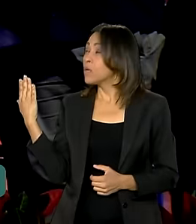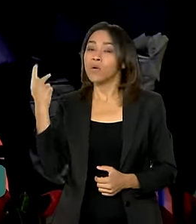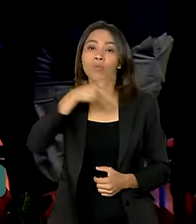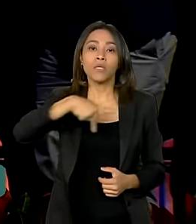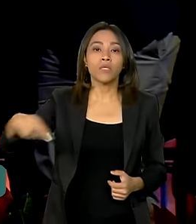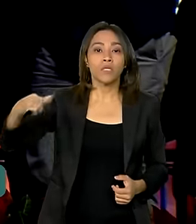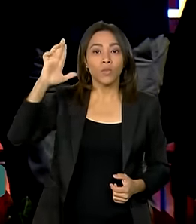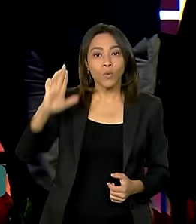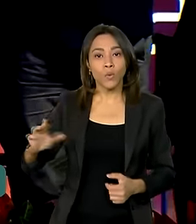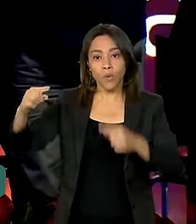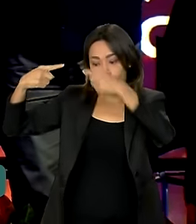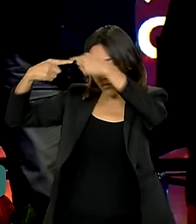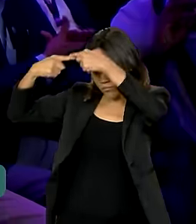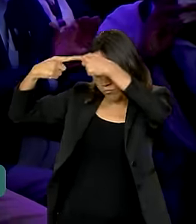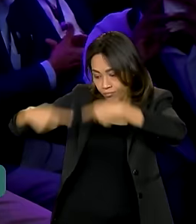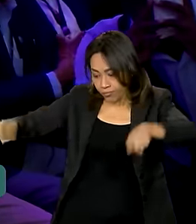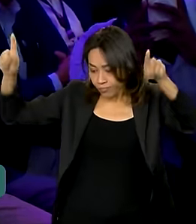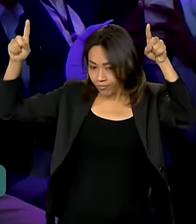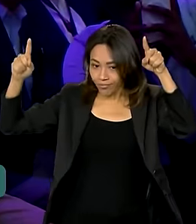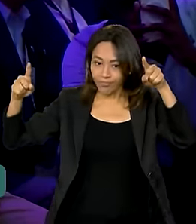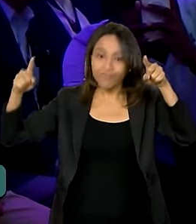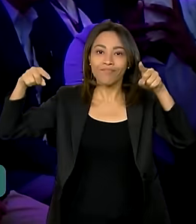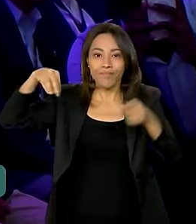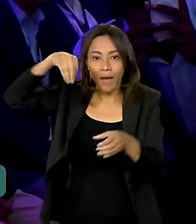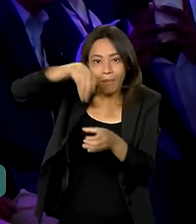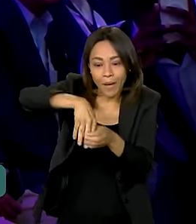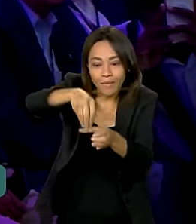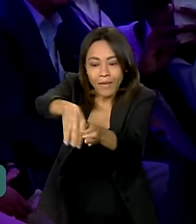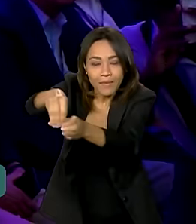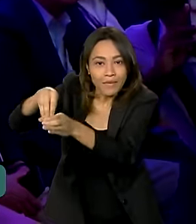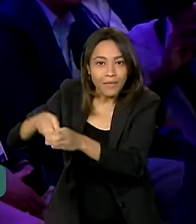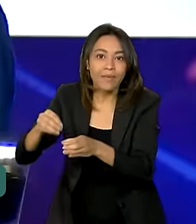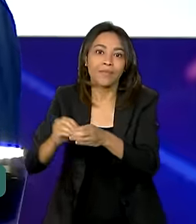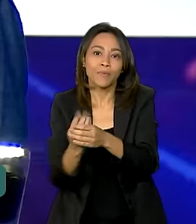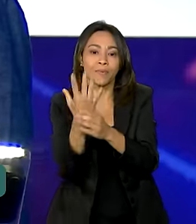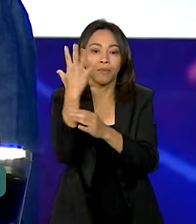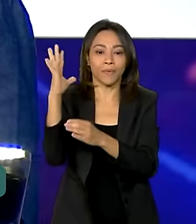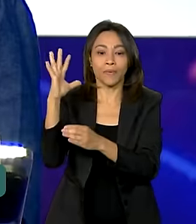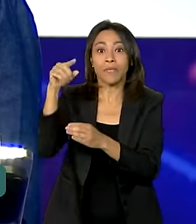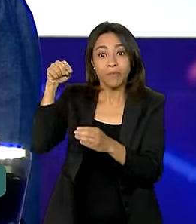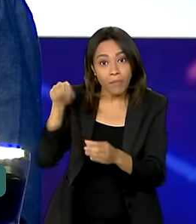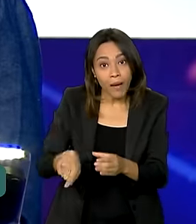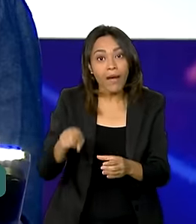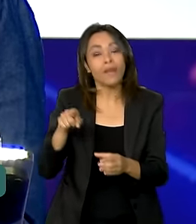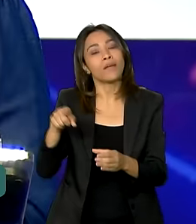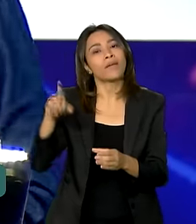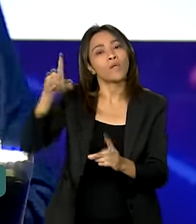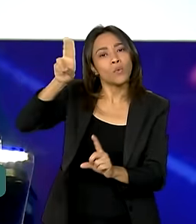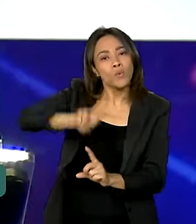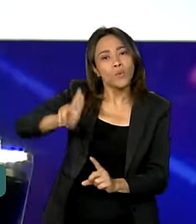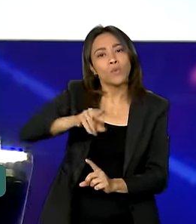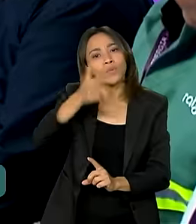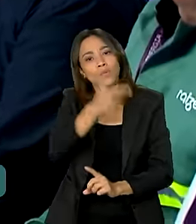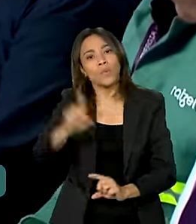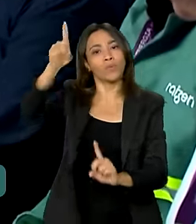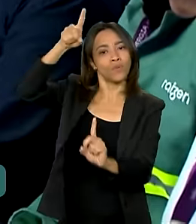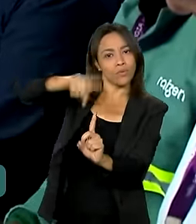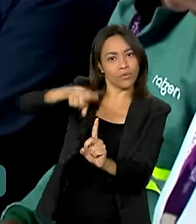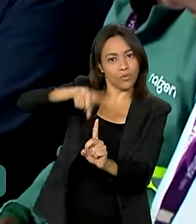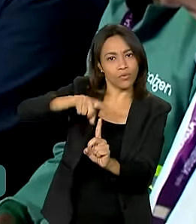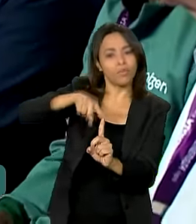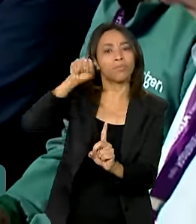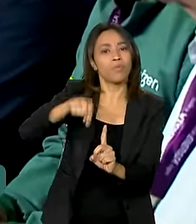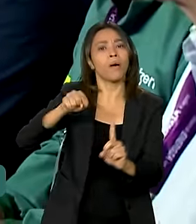placa de inauguração da planta e reafirmou o compromisso do Brasil com a exploração de alternativas sustentáveis para